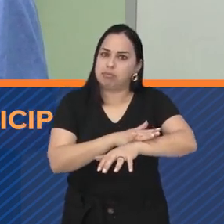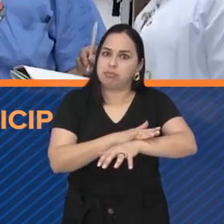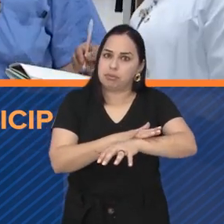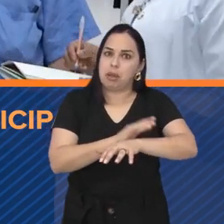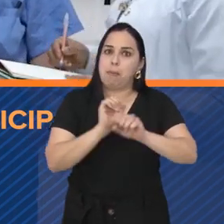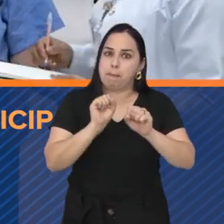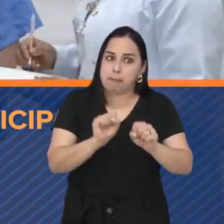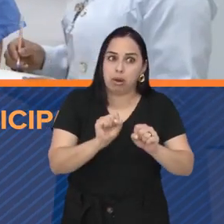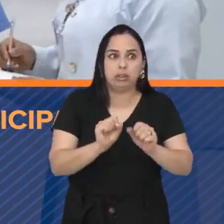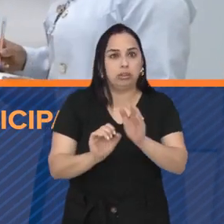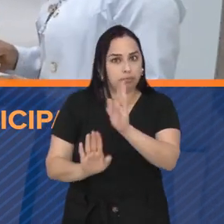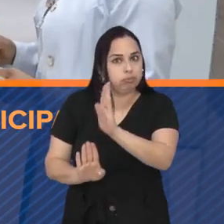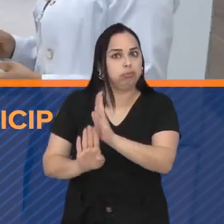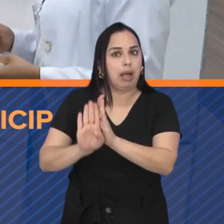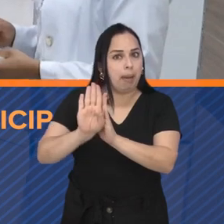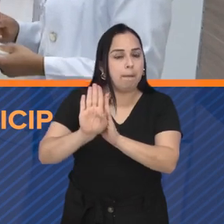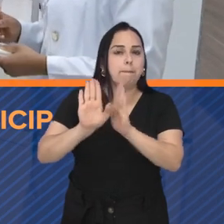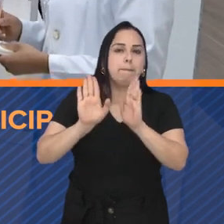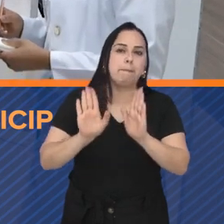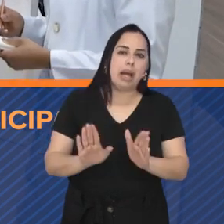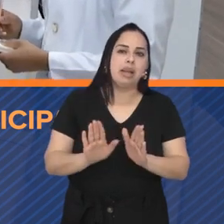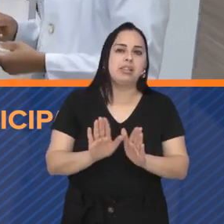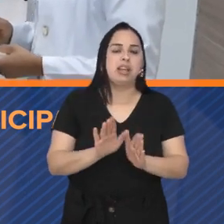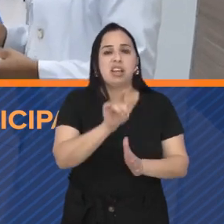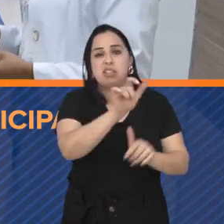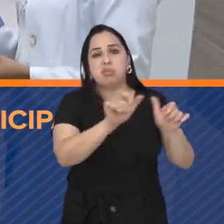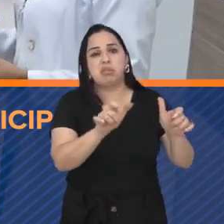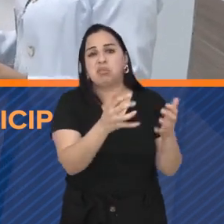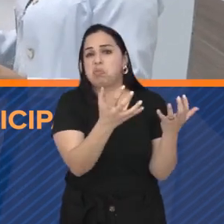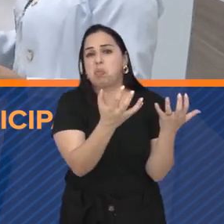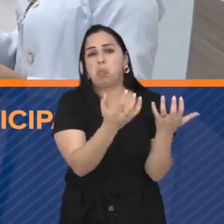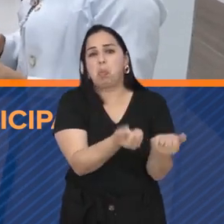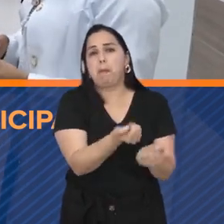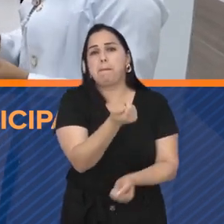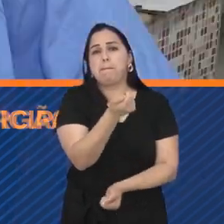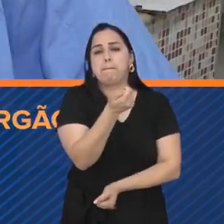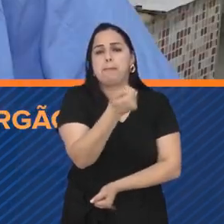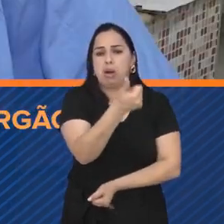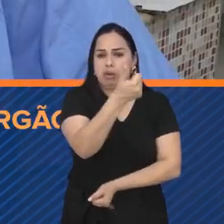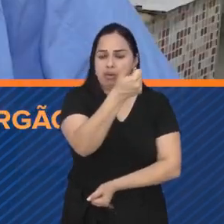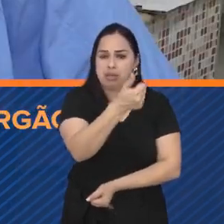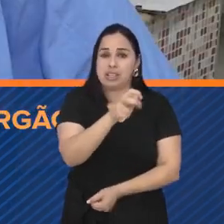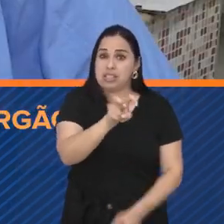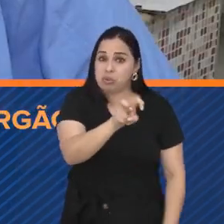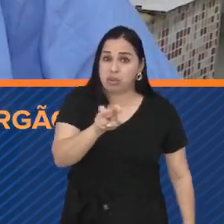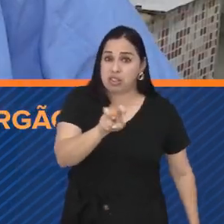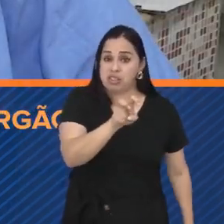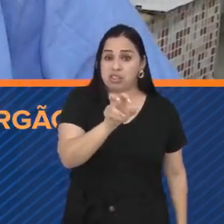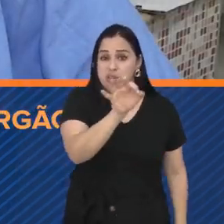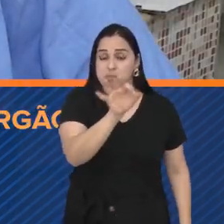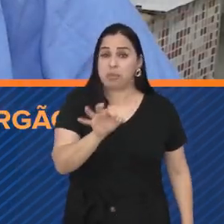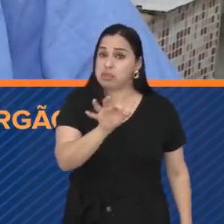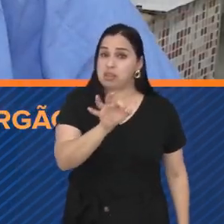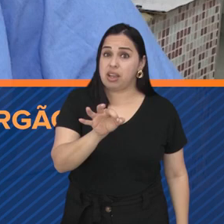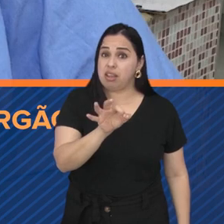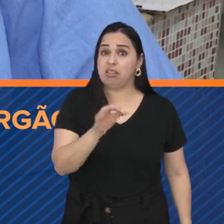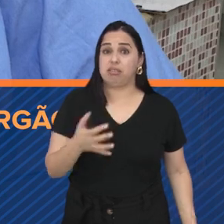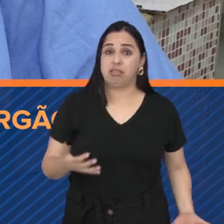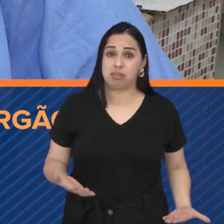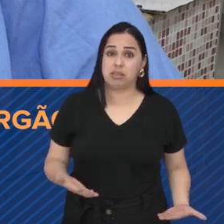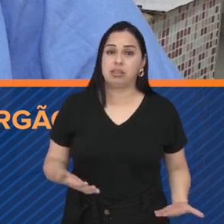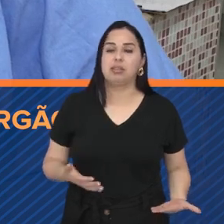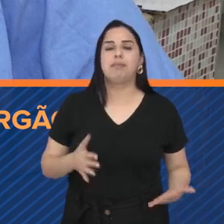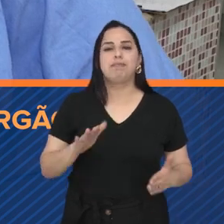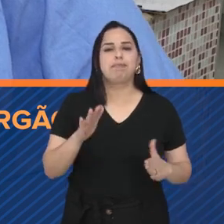tecido. Número que poderia ser muito maior não fosse a taxa de recusa, que atingiu 55%